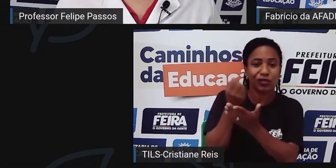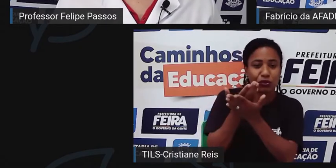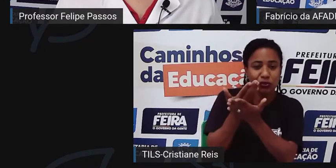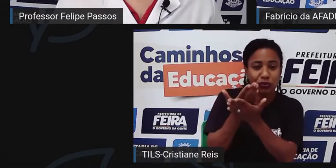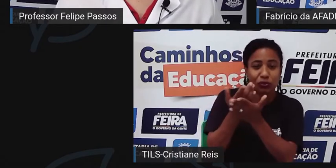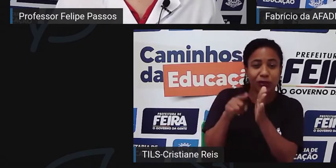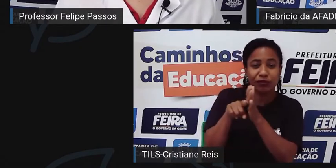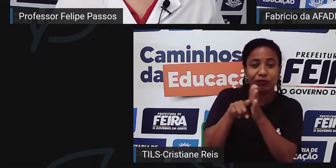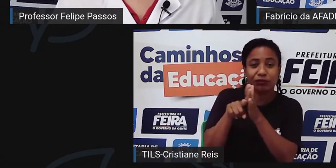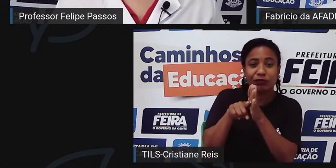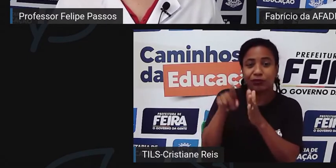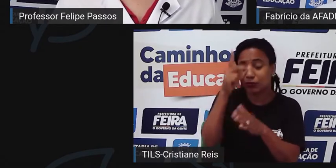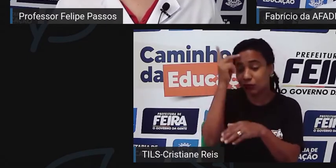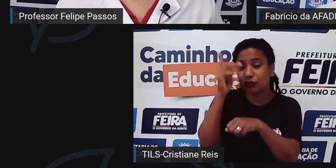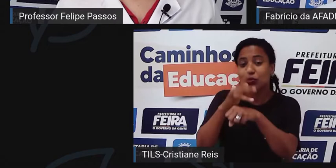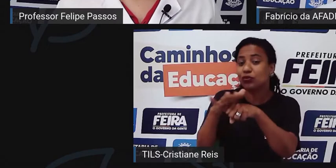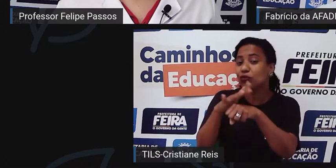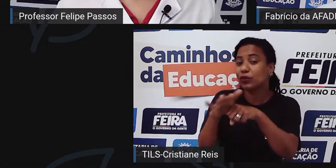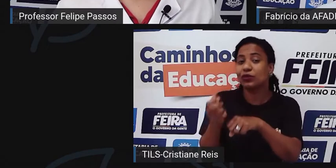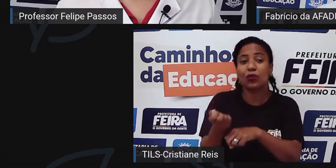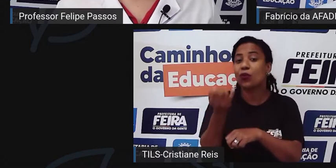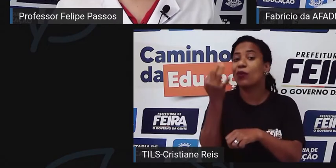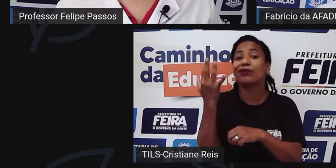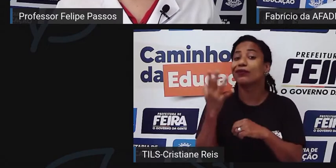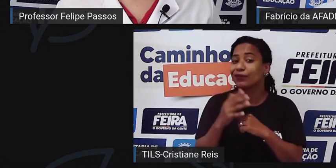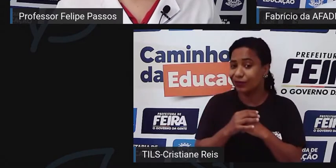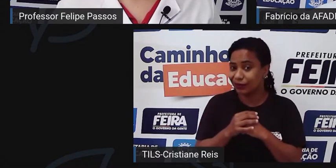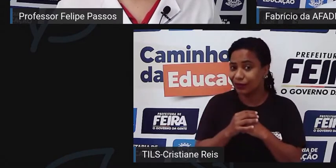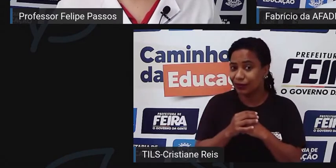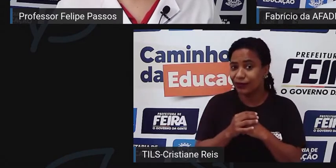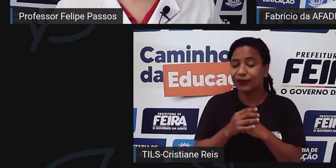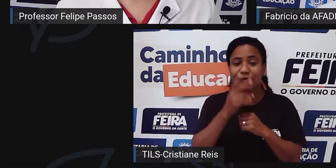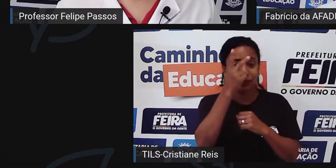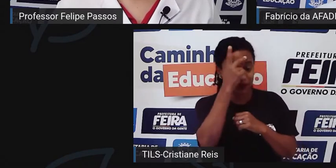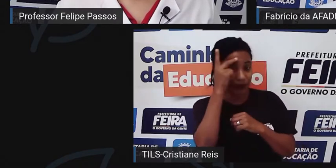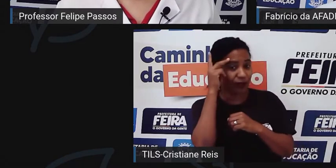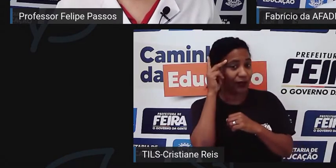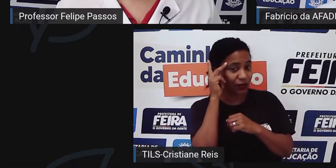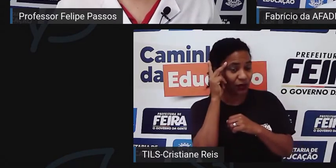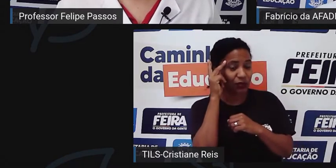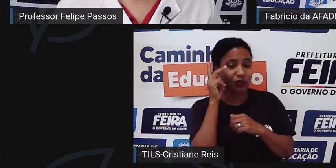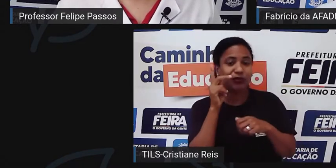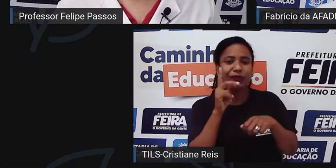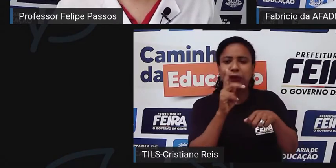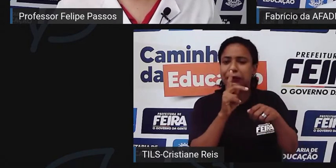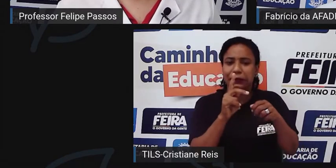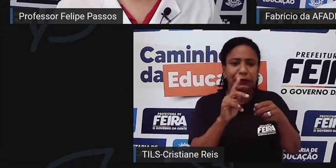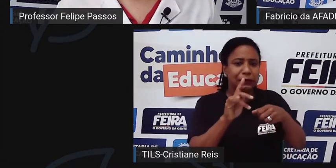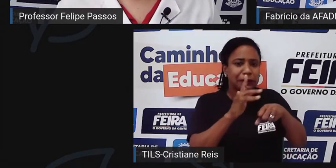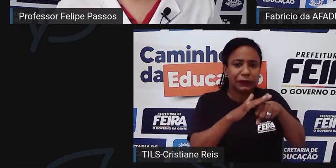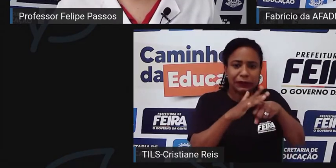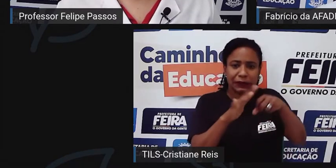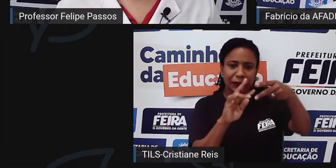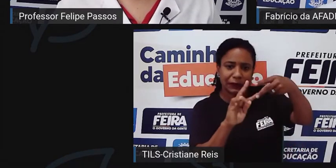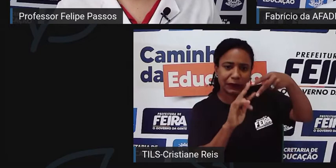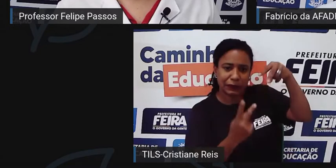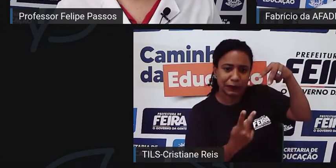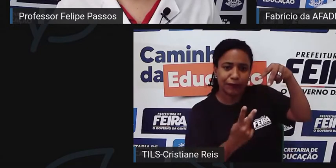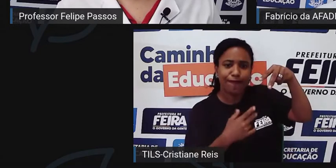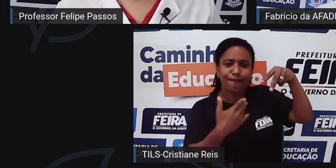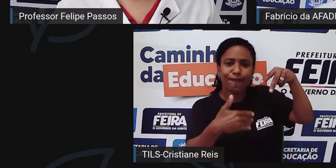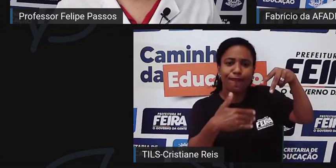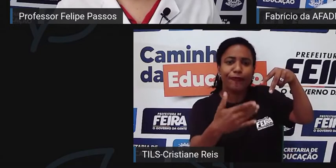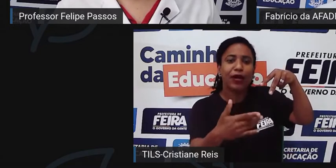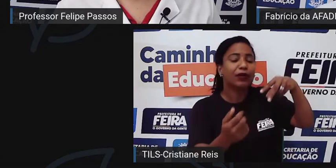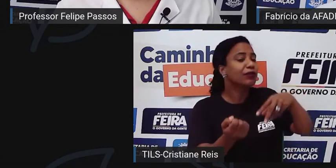precisa ter, para saber a quantidade, para daí poder vir as verbas que são encaminhadas para a